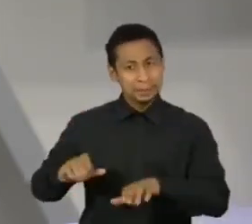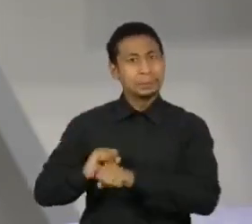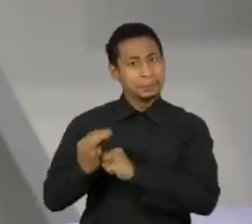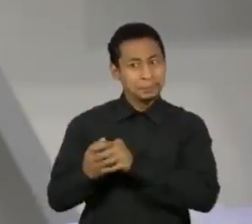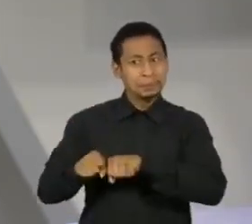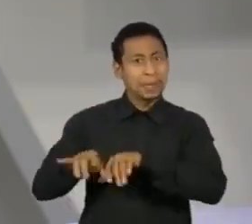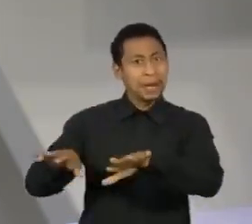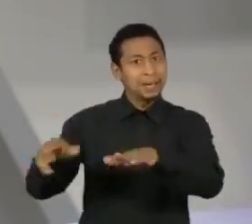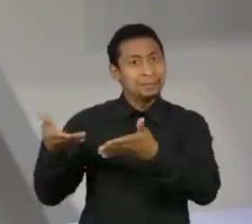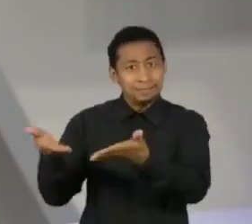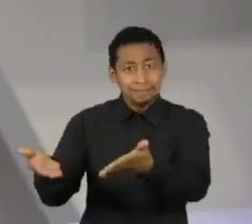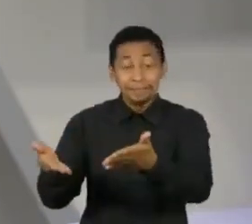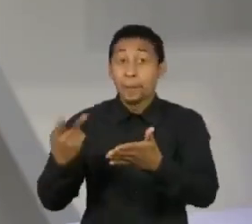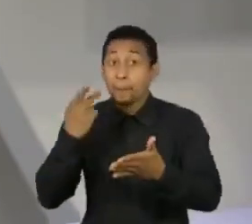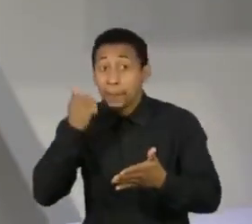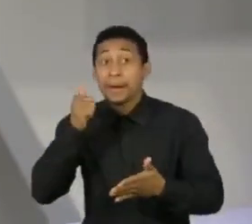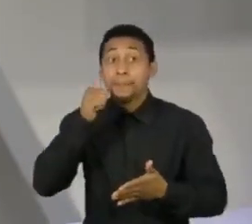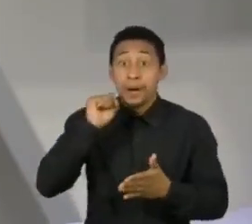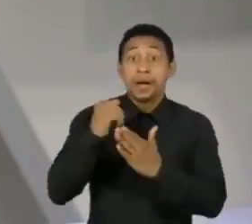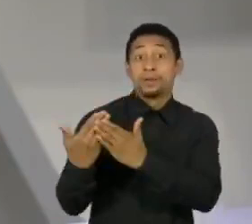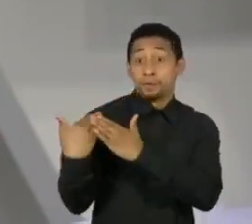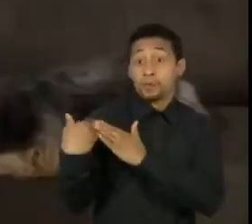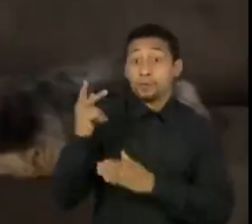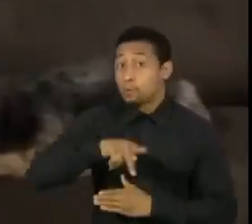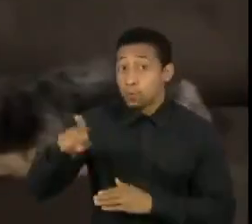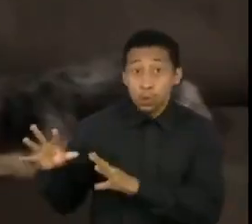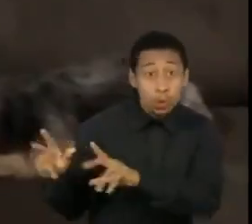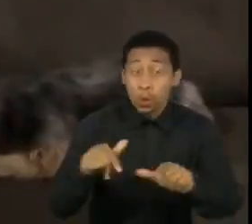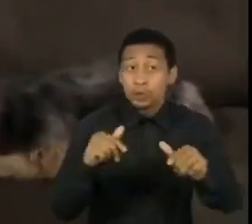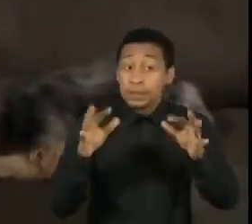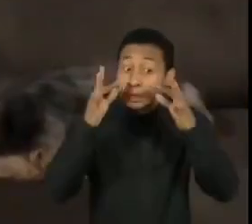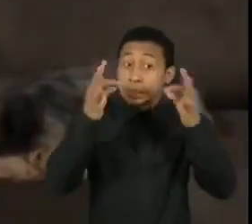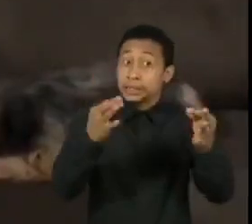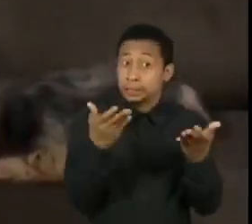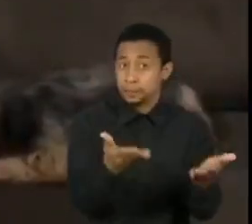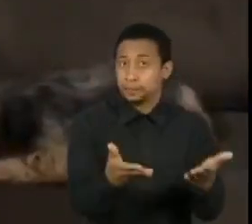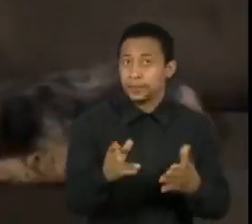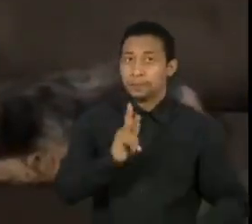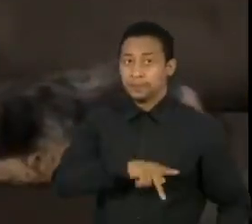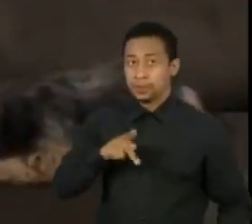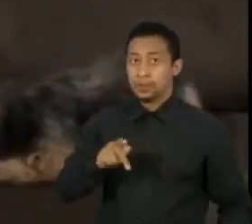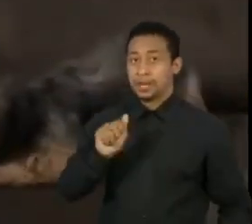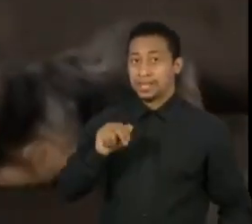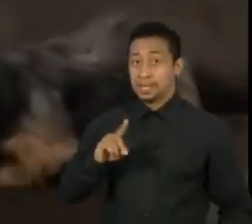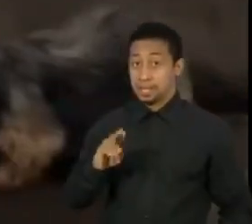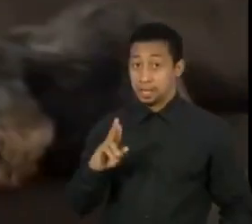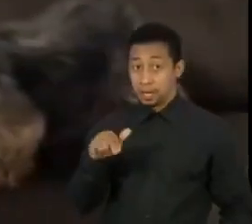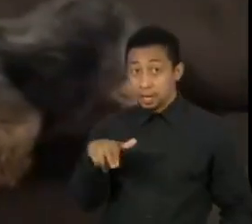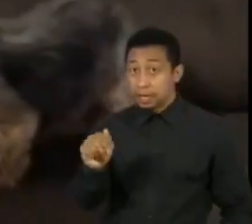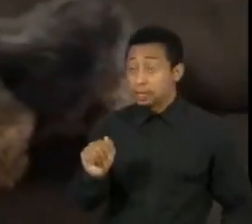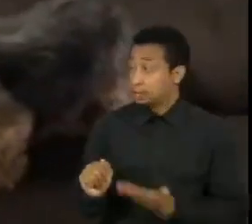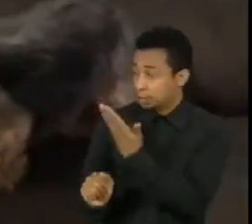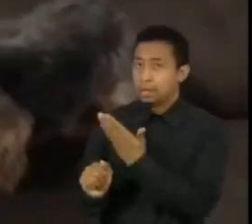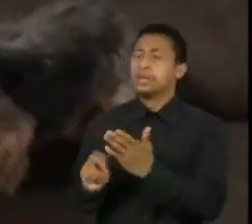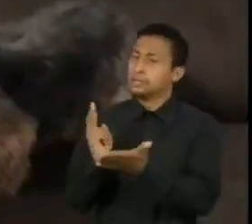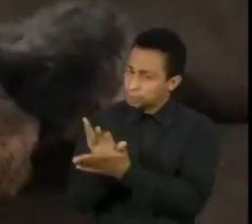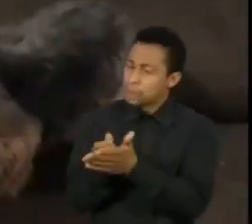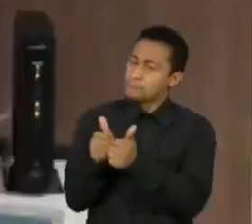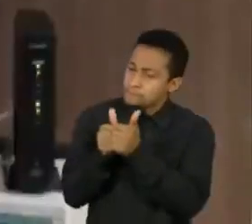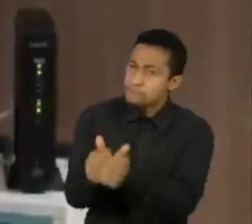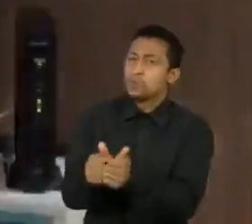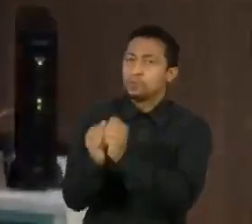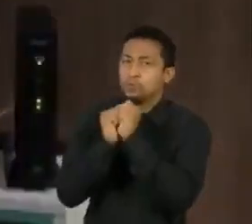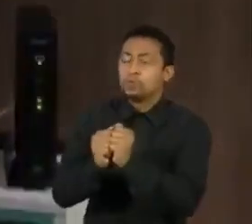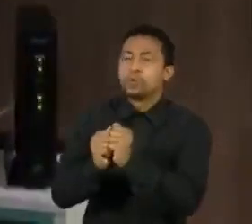acende um alerta para os pais e os cuidadores. A professora Adriana Tristão acompanha o que a filha assiste na internet